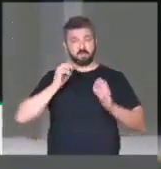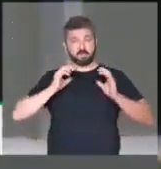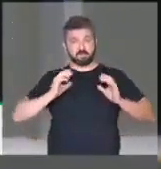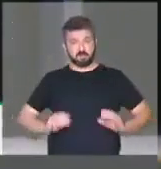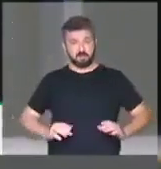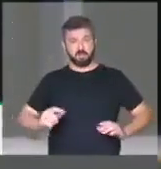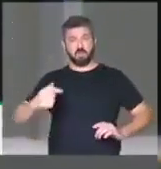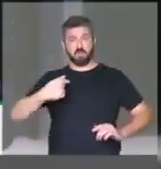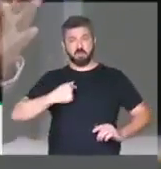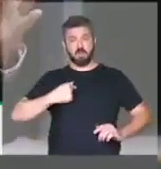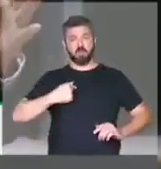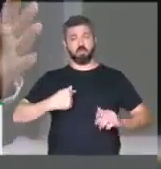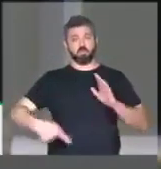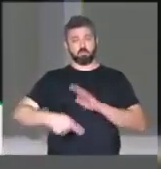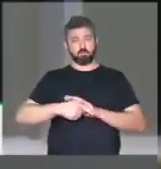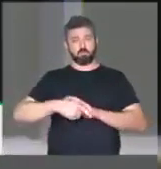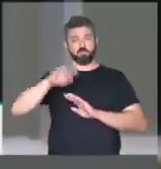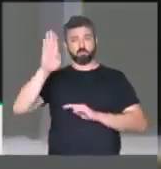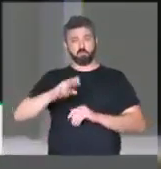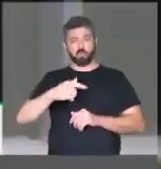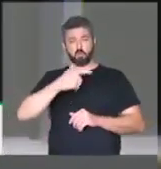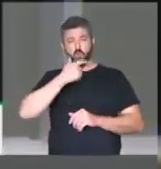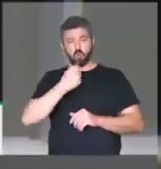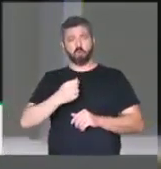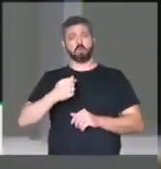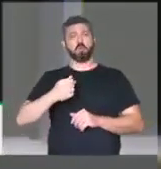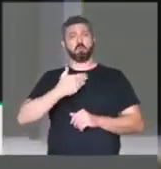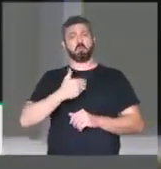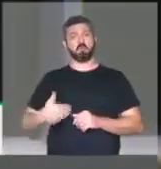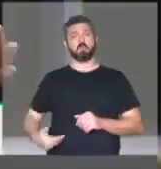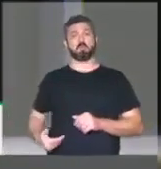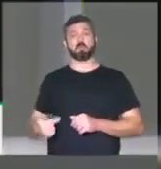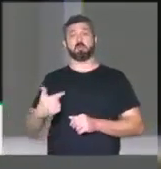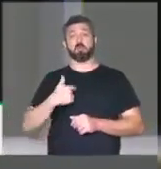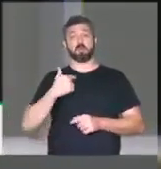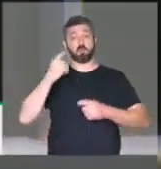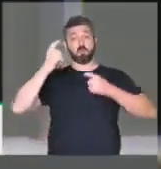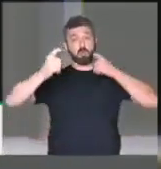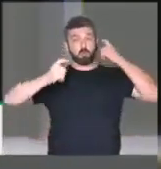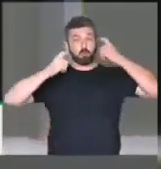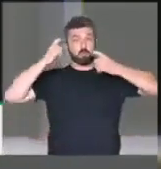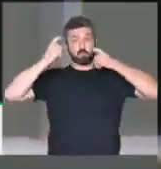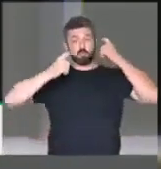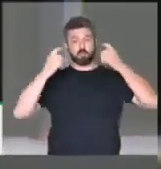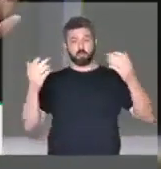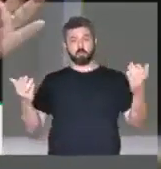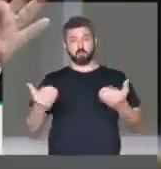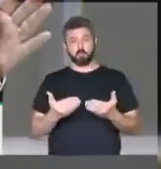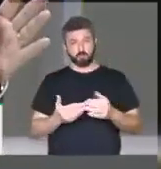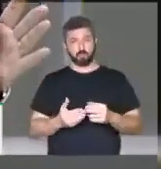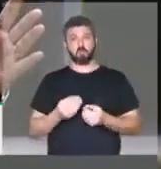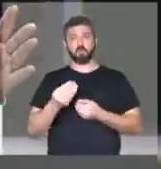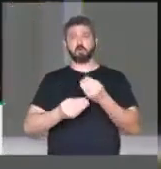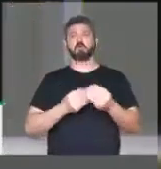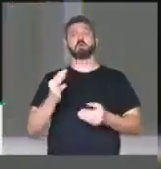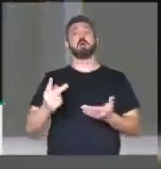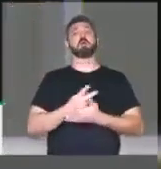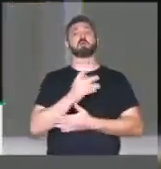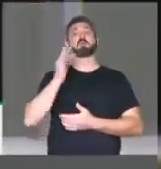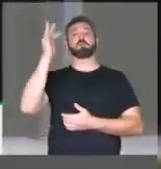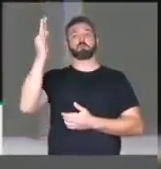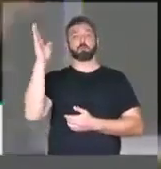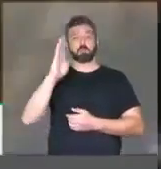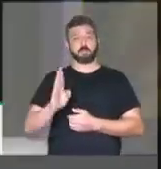brasileiro, como homem público, estou muito preocupado com os destinos do nosso querido